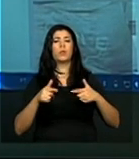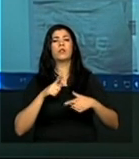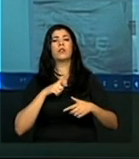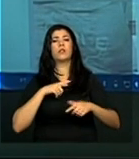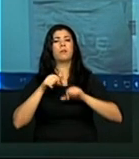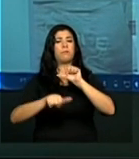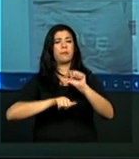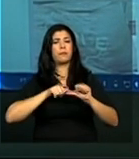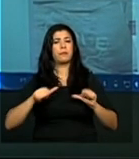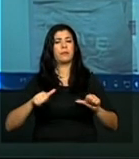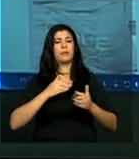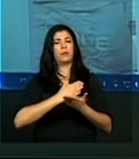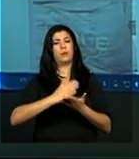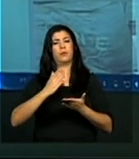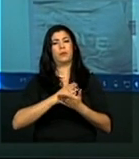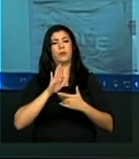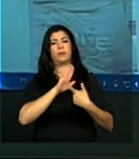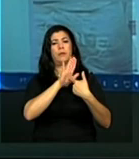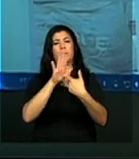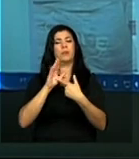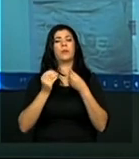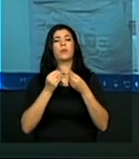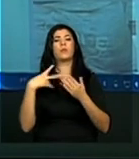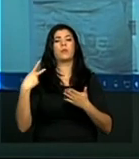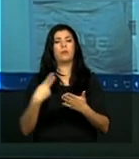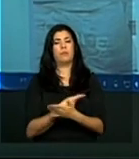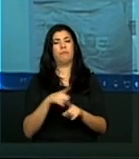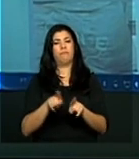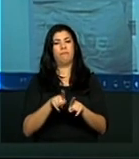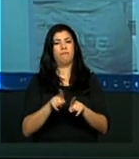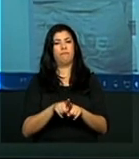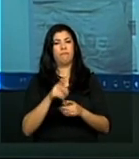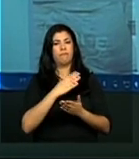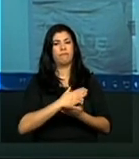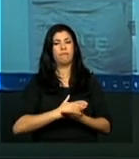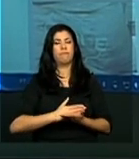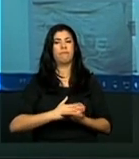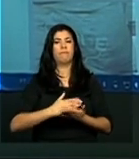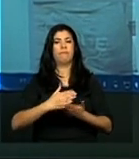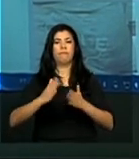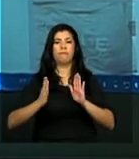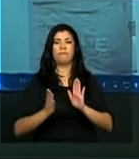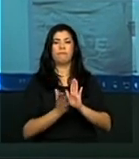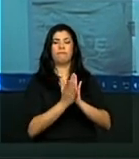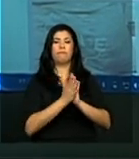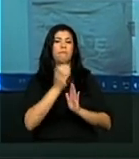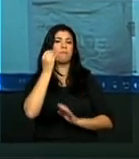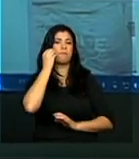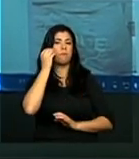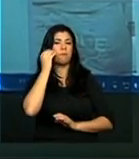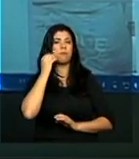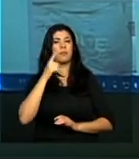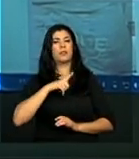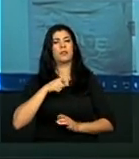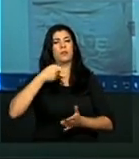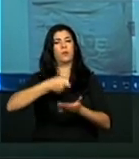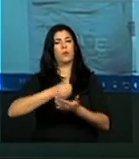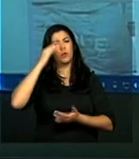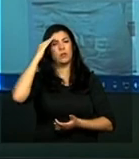estavam e como é que isso aconteceu e foi também impactado durante esse período ditatorial.